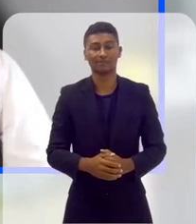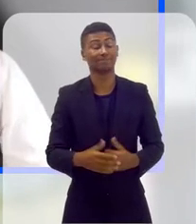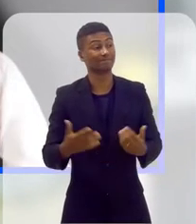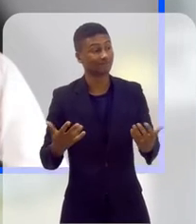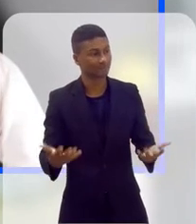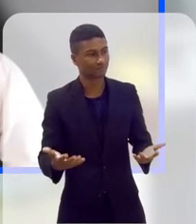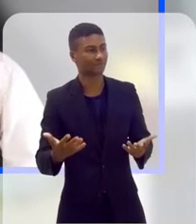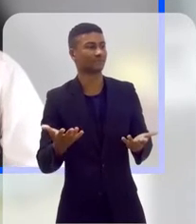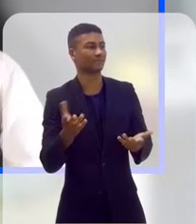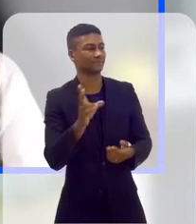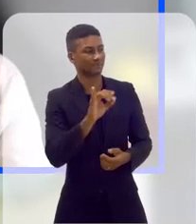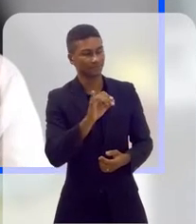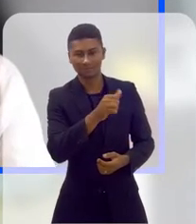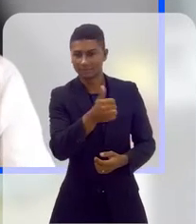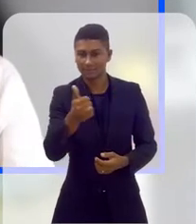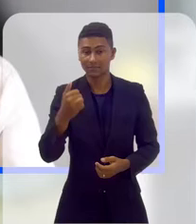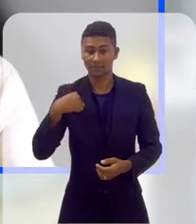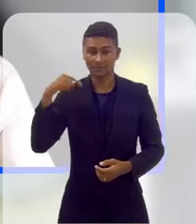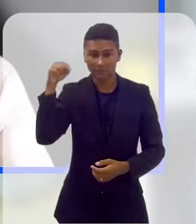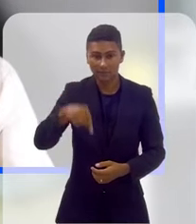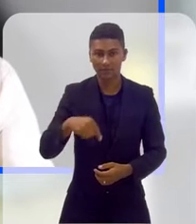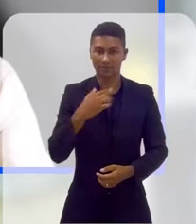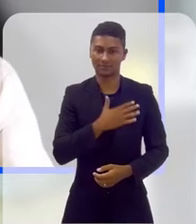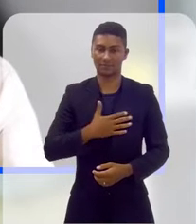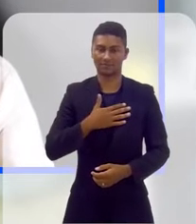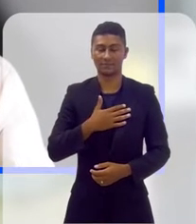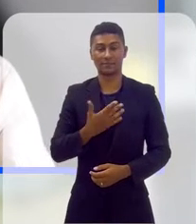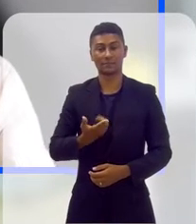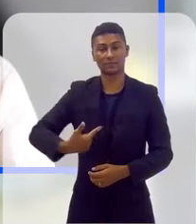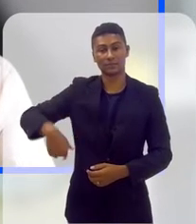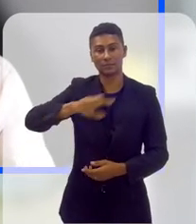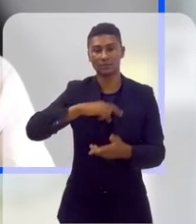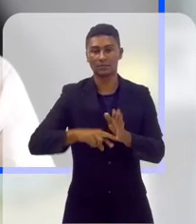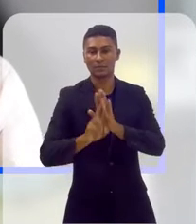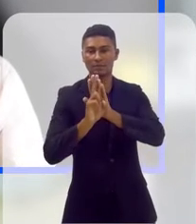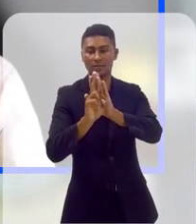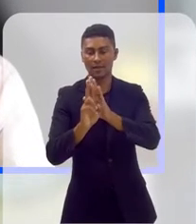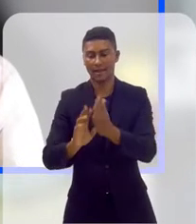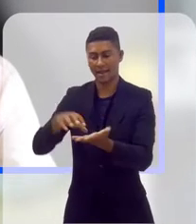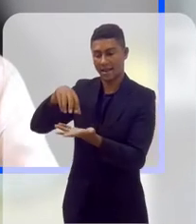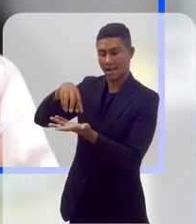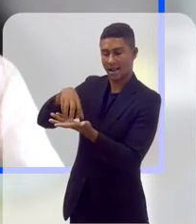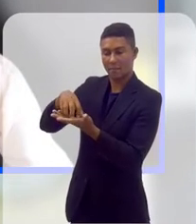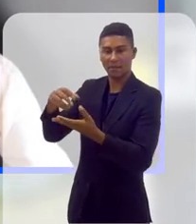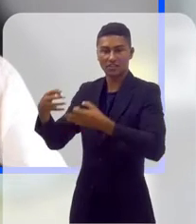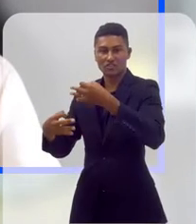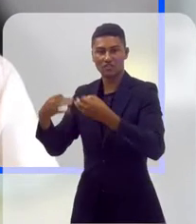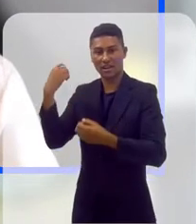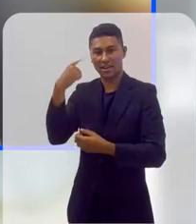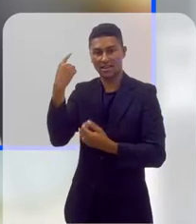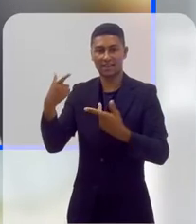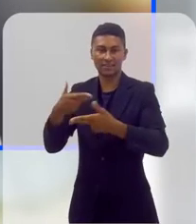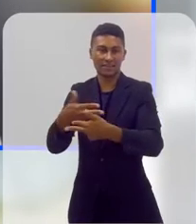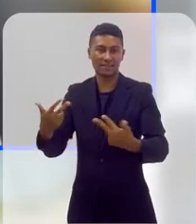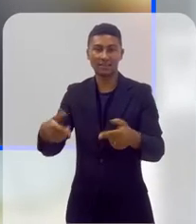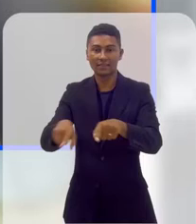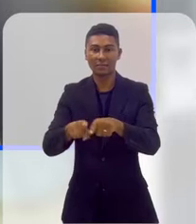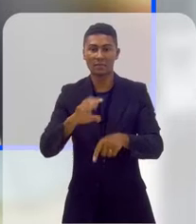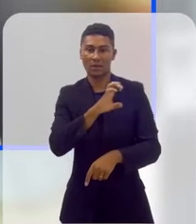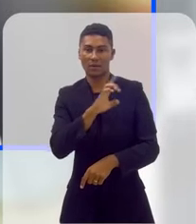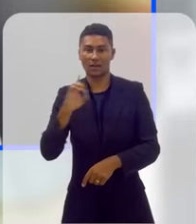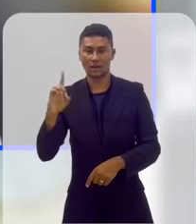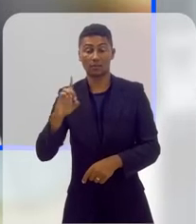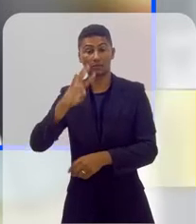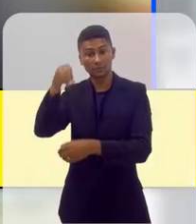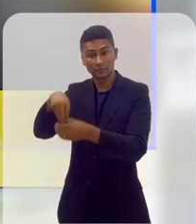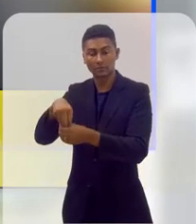Olá, é um prazer estar aqui com vocês. Estamos eu e Felipe em nome da clínica jurídica e temos também a coordenação aí composta